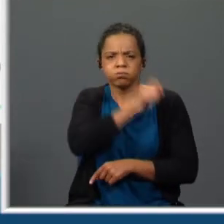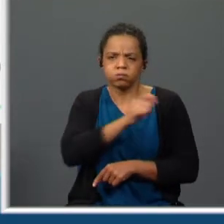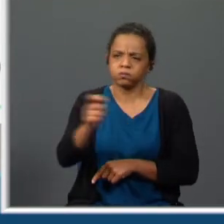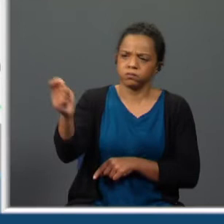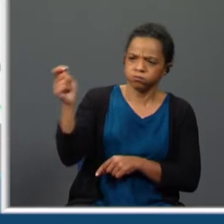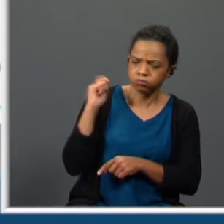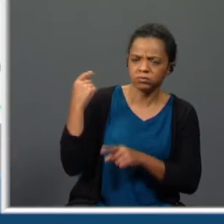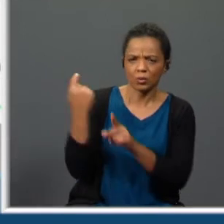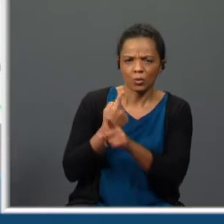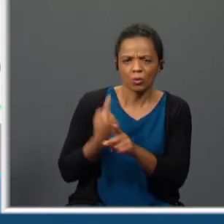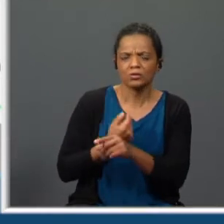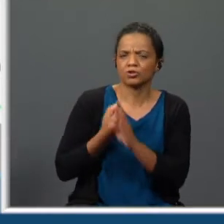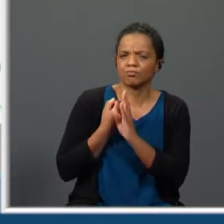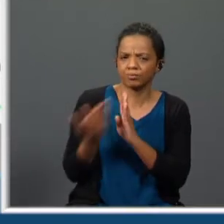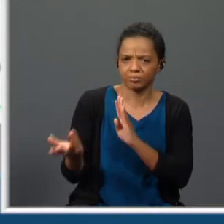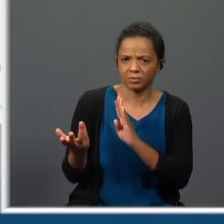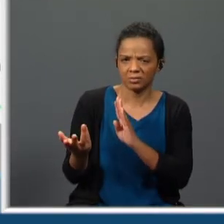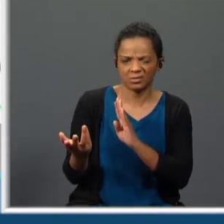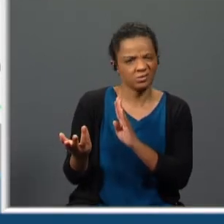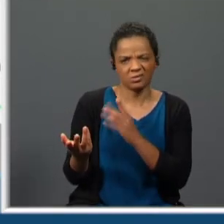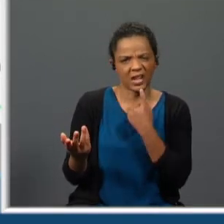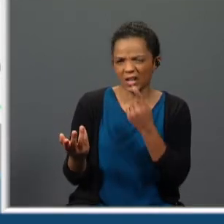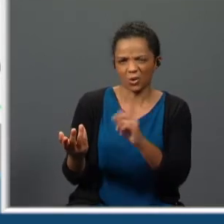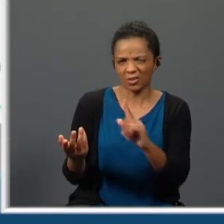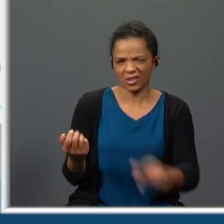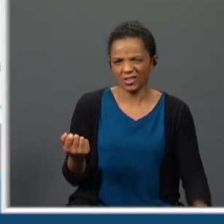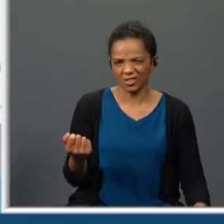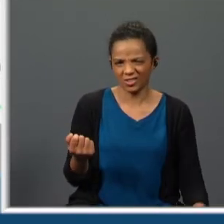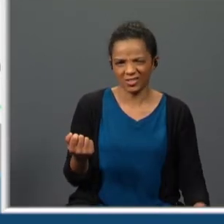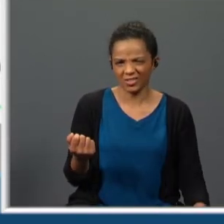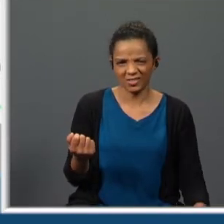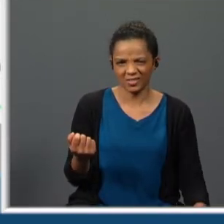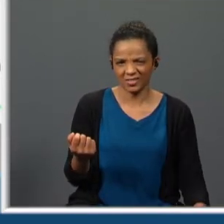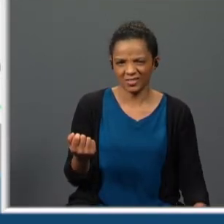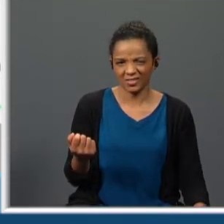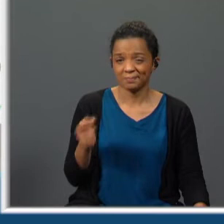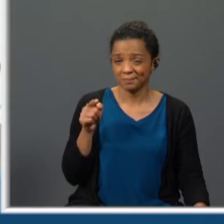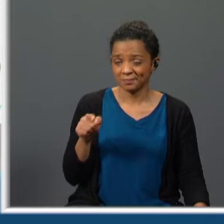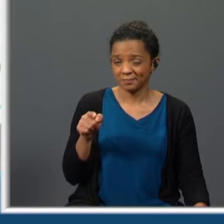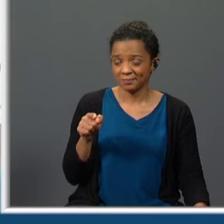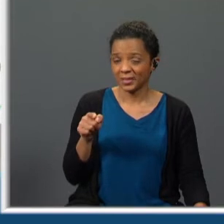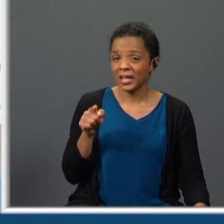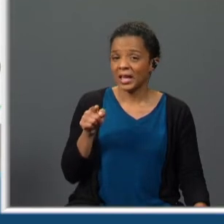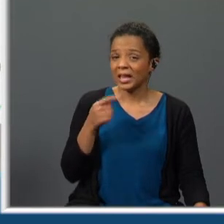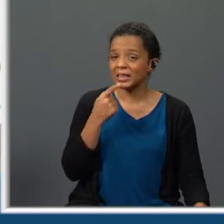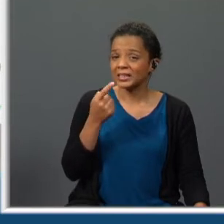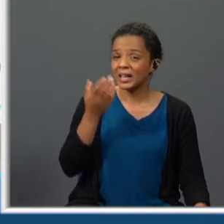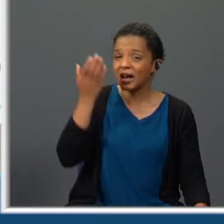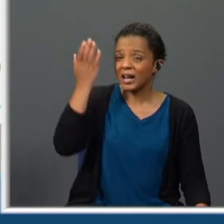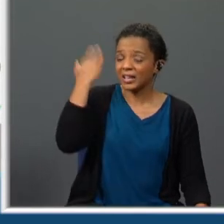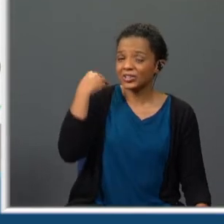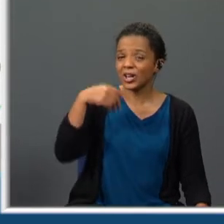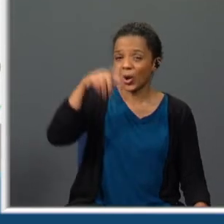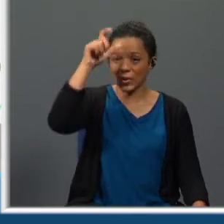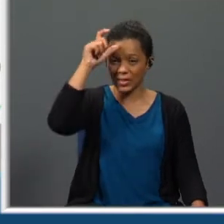tormentos vários não é isto que ela diz ao anjo pois não isto é o que ela tinha dito anteriormente